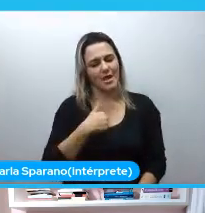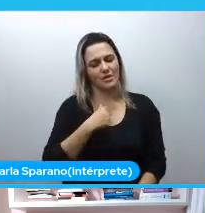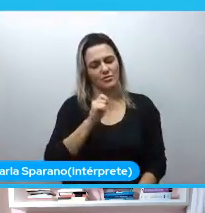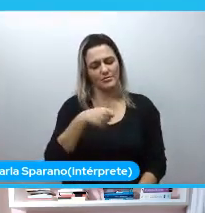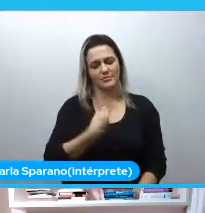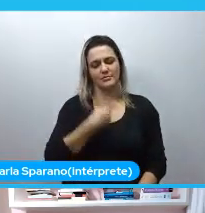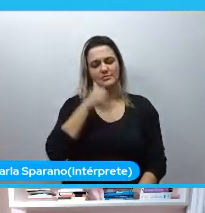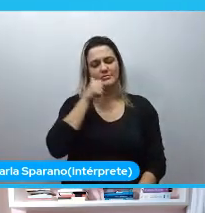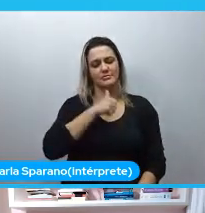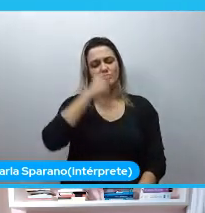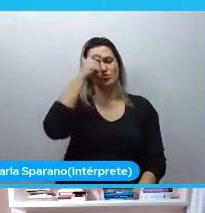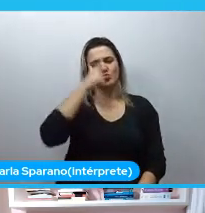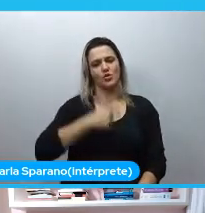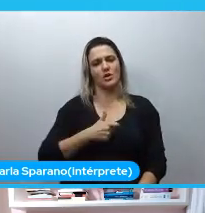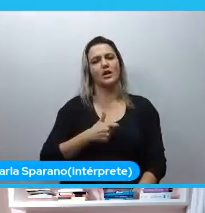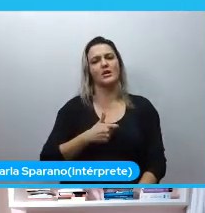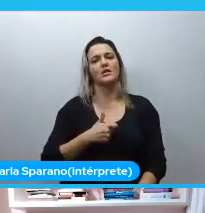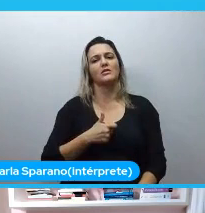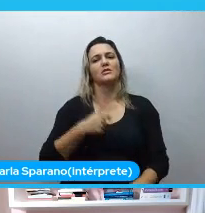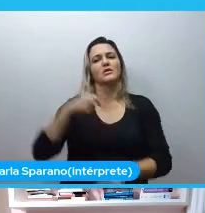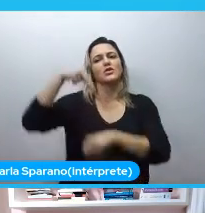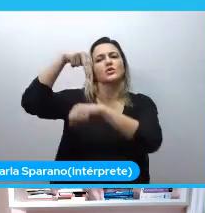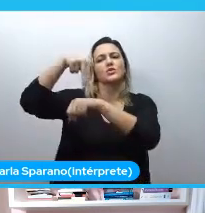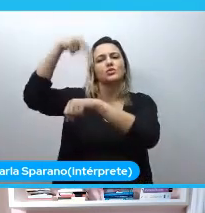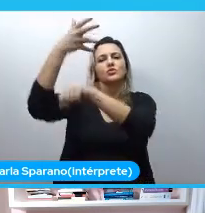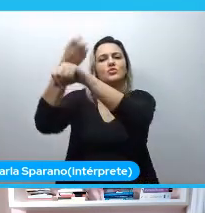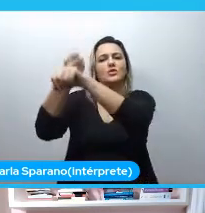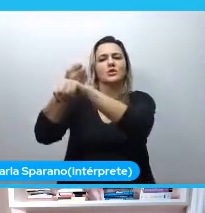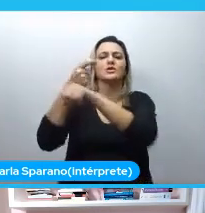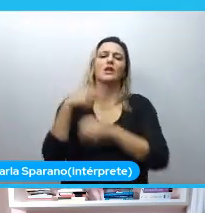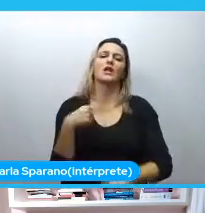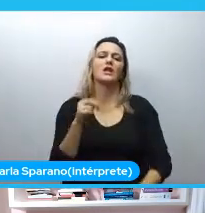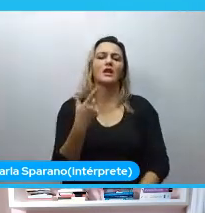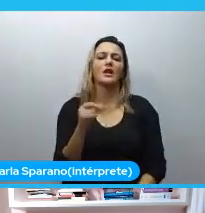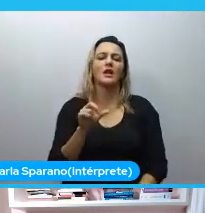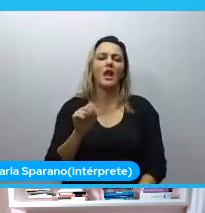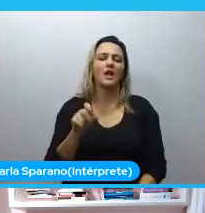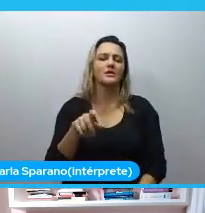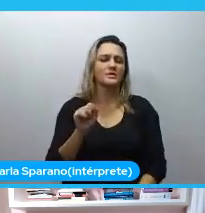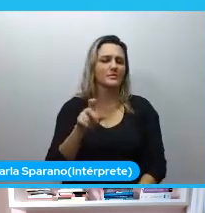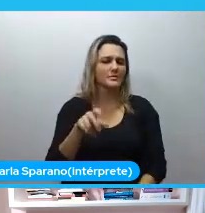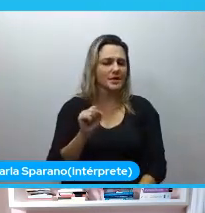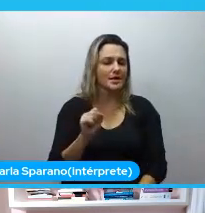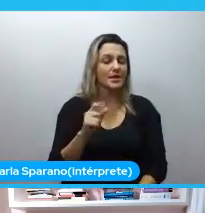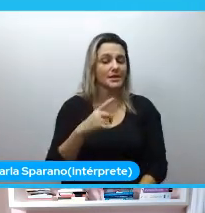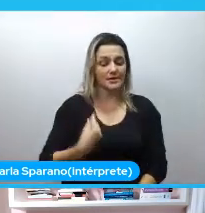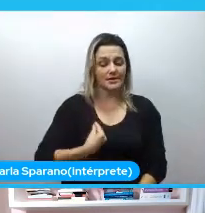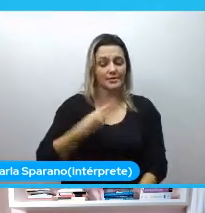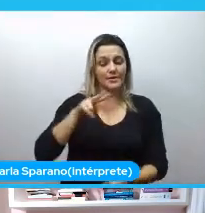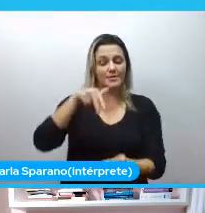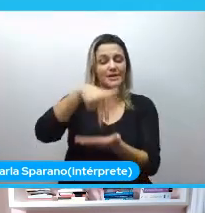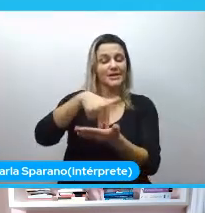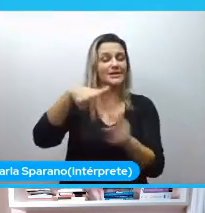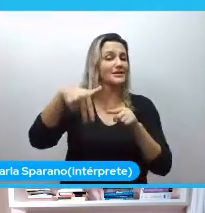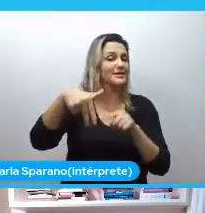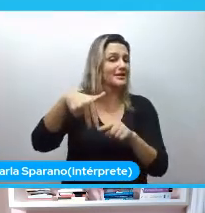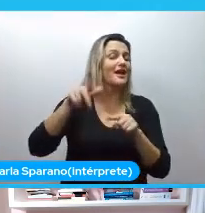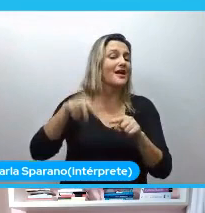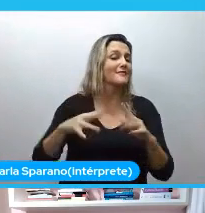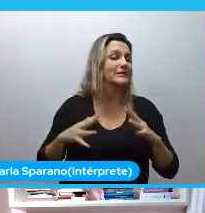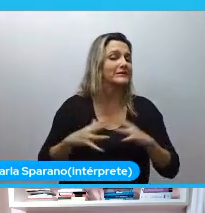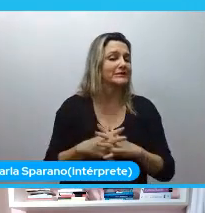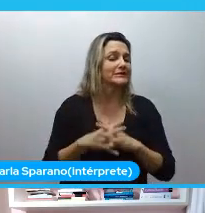como mulher nordestina e como mulher lésbica, existir em um ambiente é muito complexo e, às vezes, é muito desgastante.